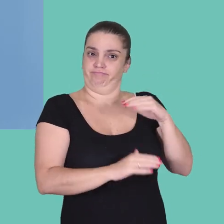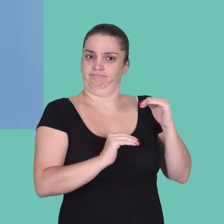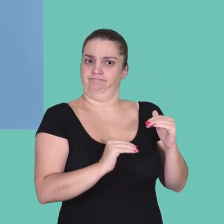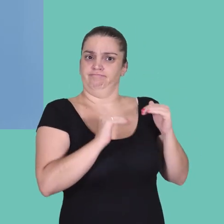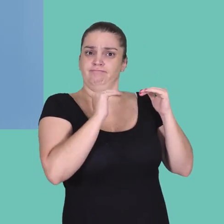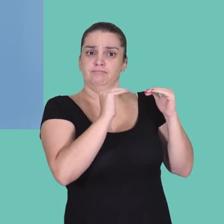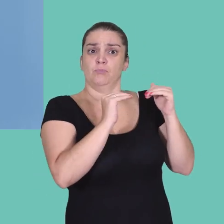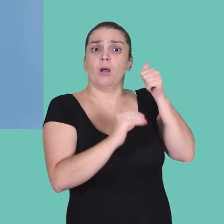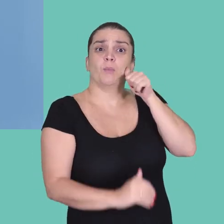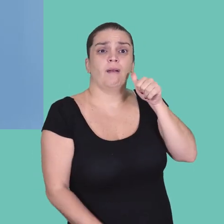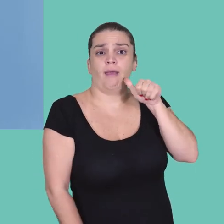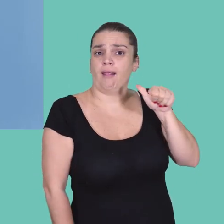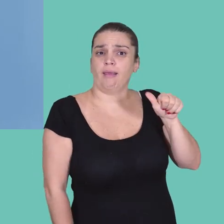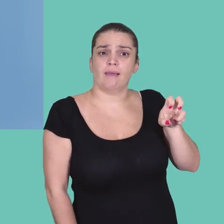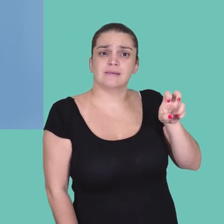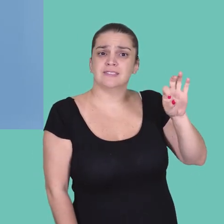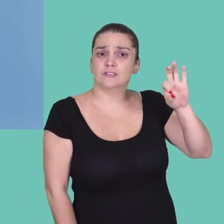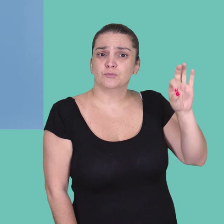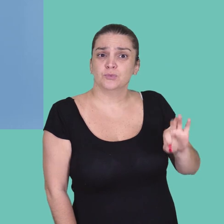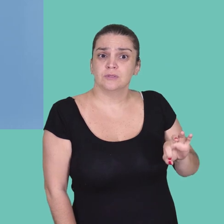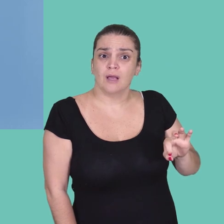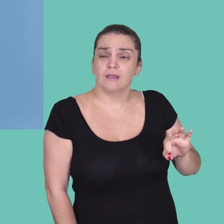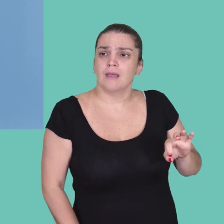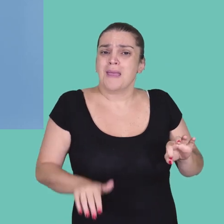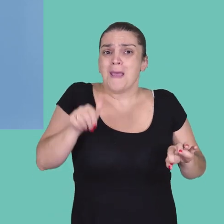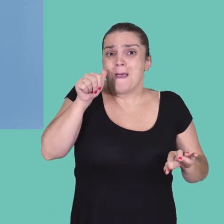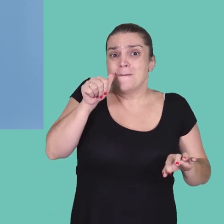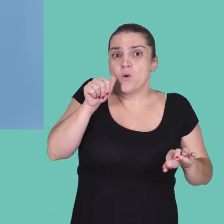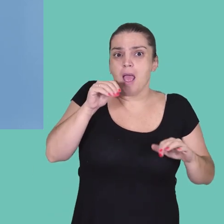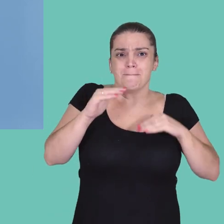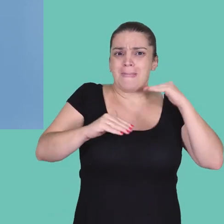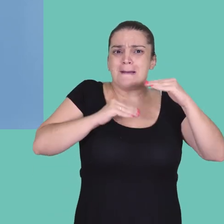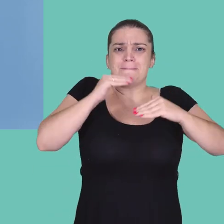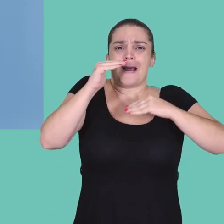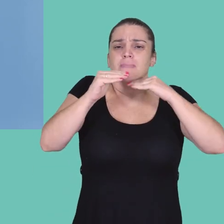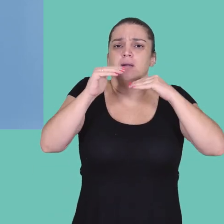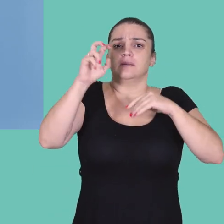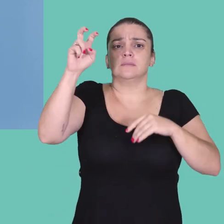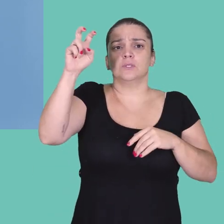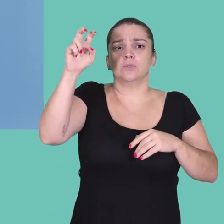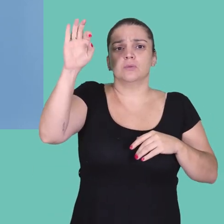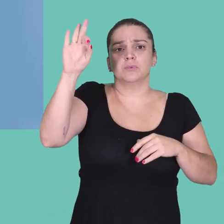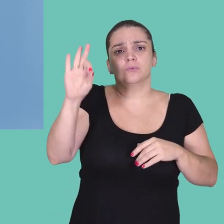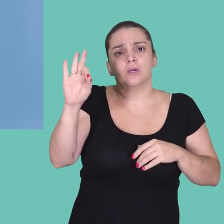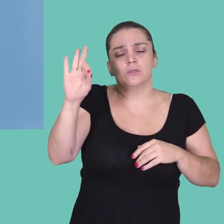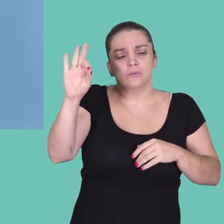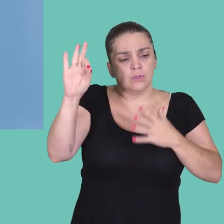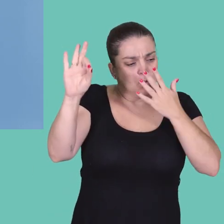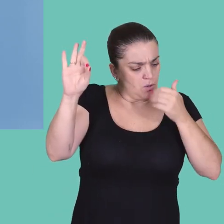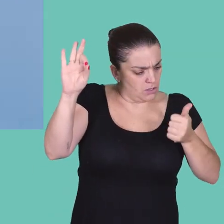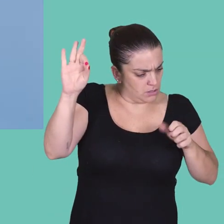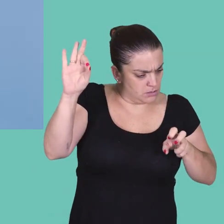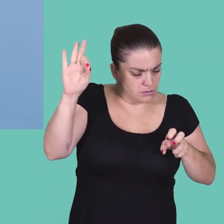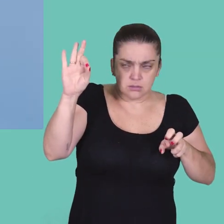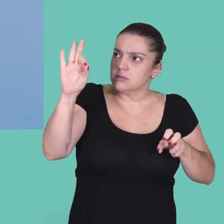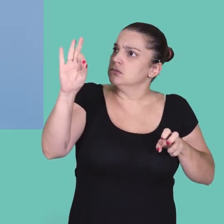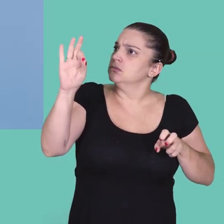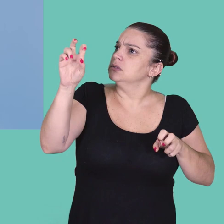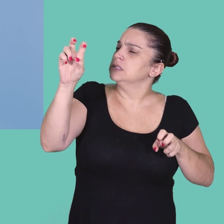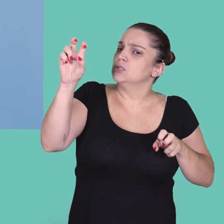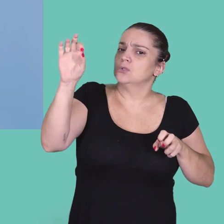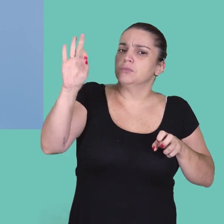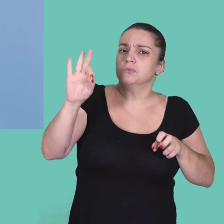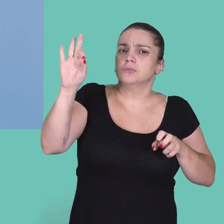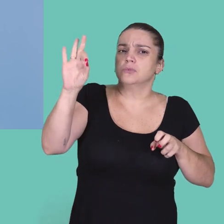bolsistas de elite, as mulheres são 15%, mas no topo da carreira, as mulheres são 5%.